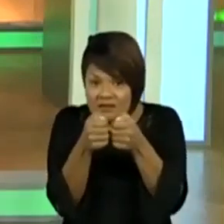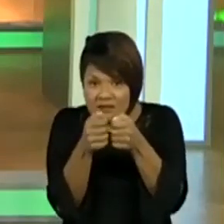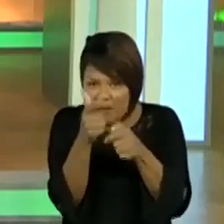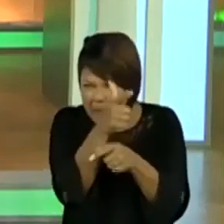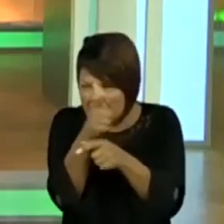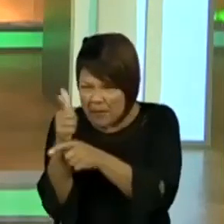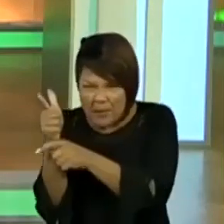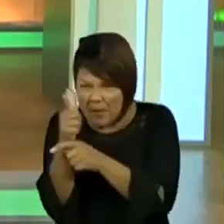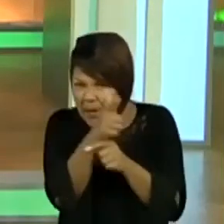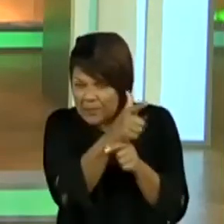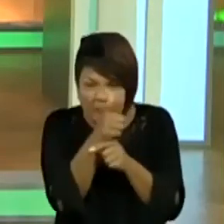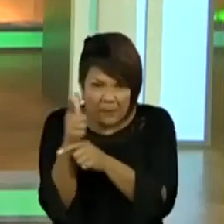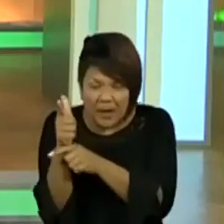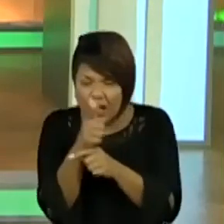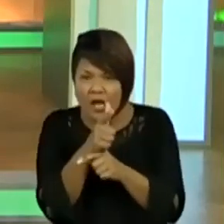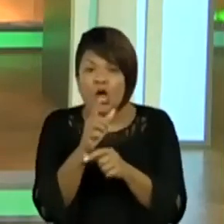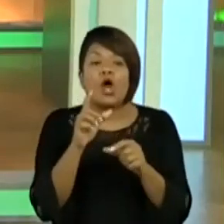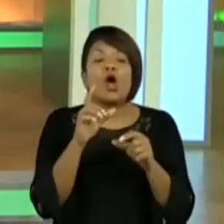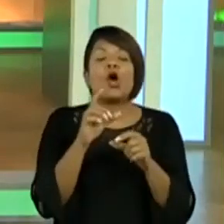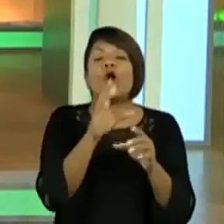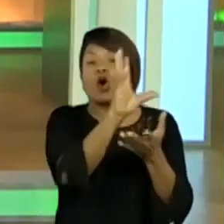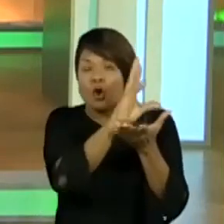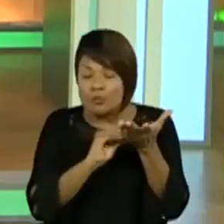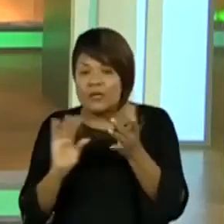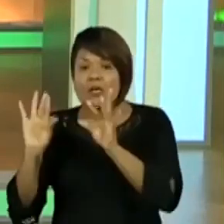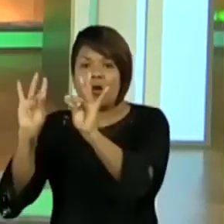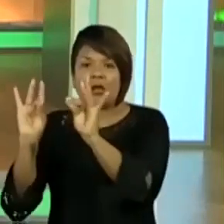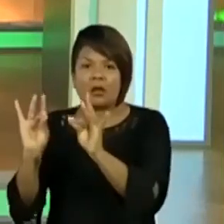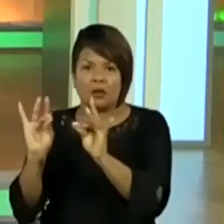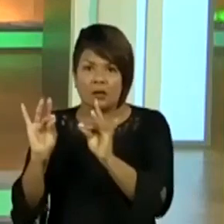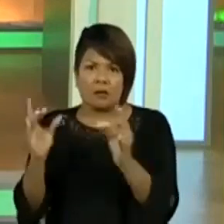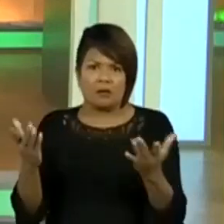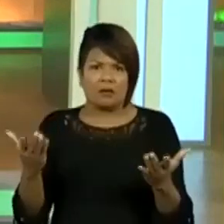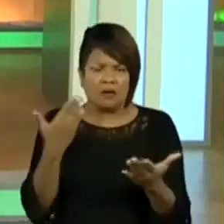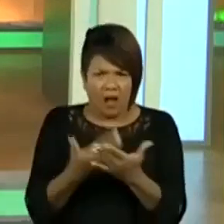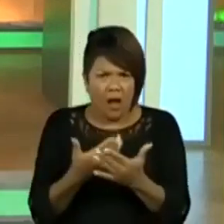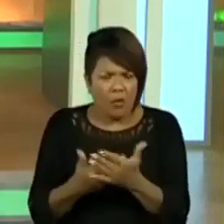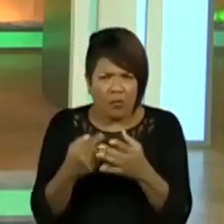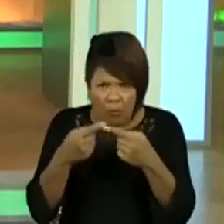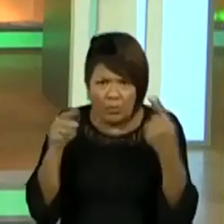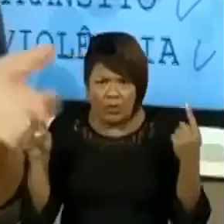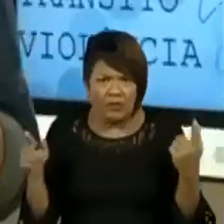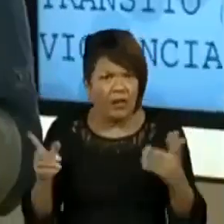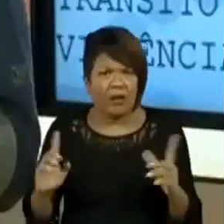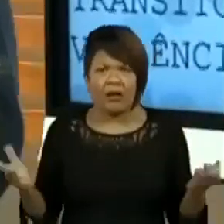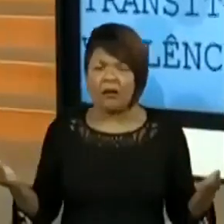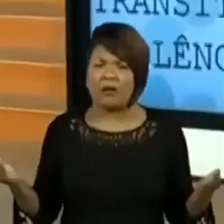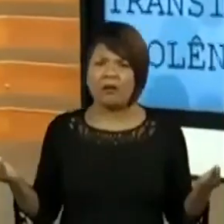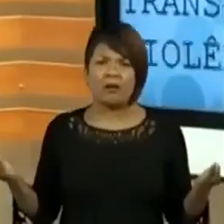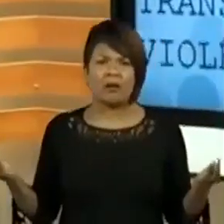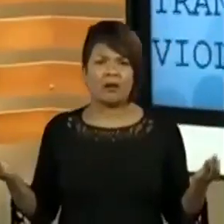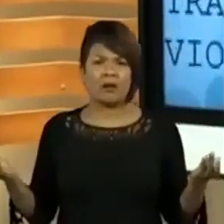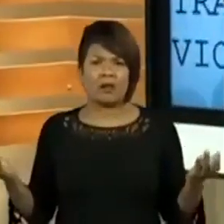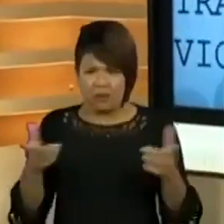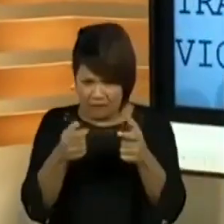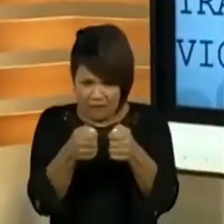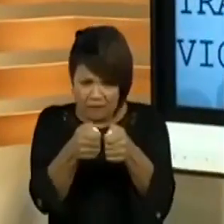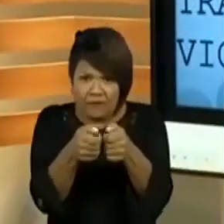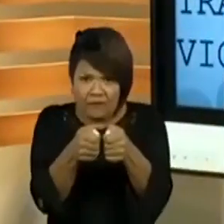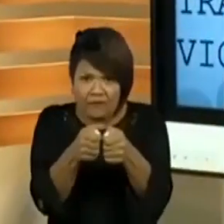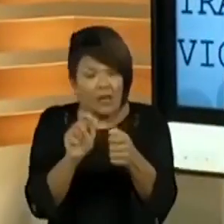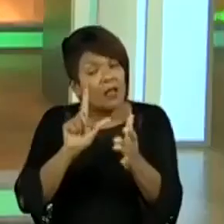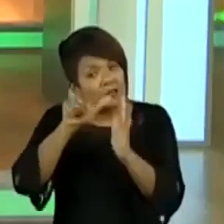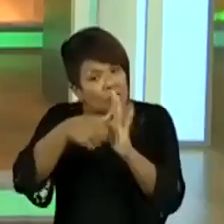nós estamos em aula. Então, eu acho que não dá para você ficar brincando assim, né? Não é verdade? Quem joga Free Fire, joga depois da aula.